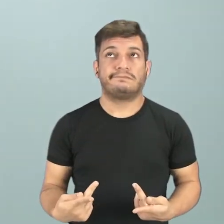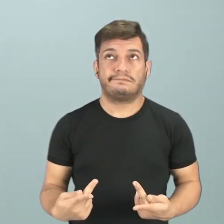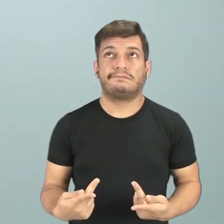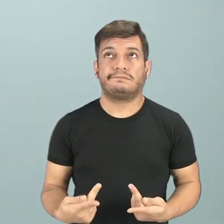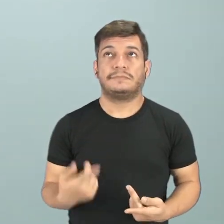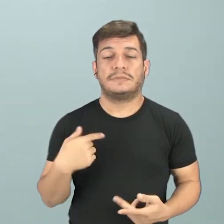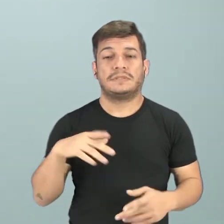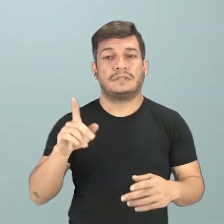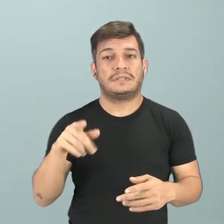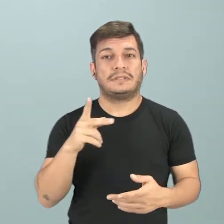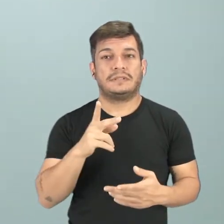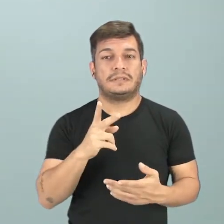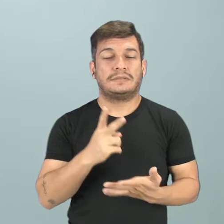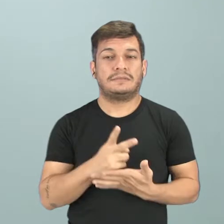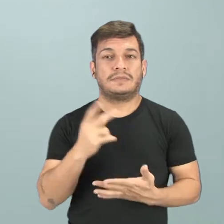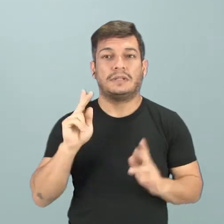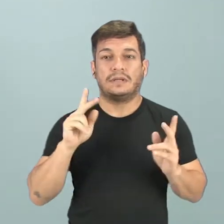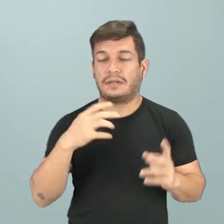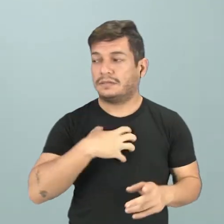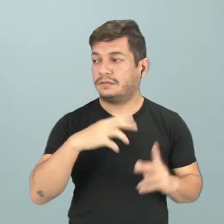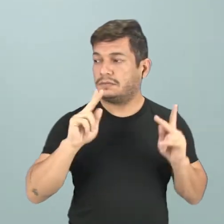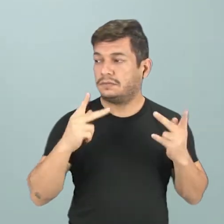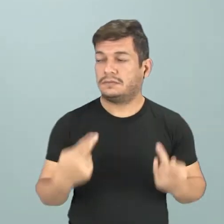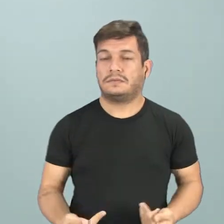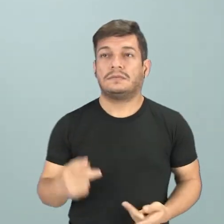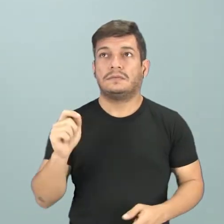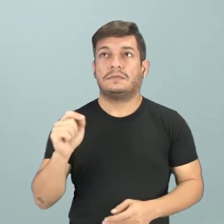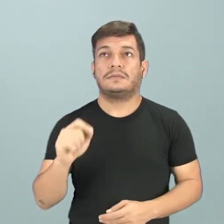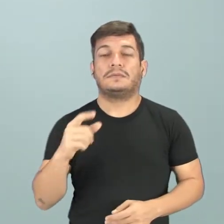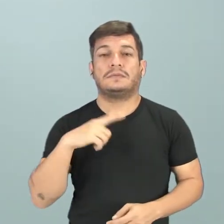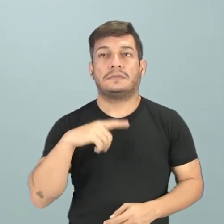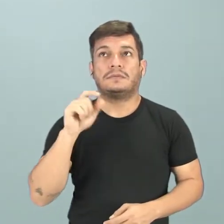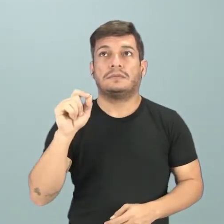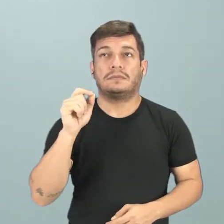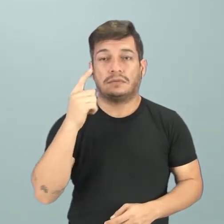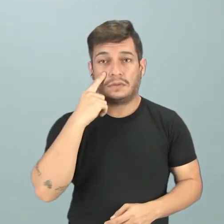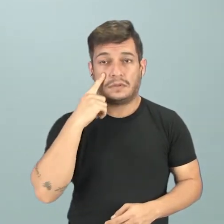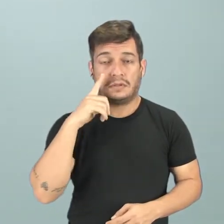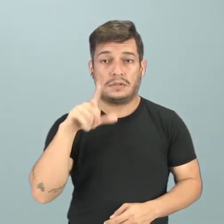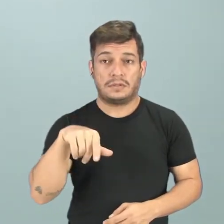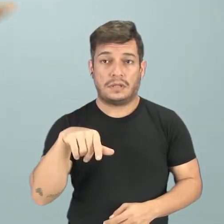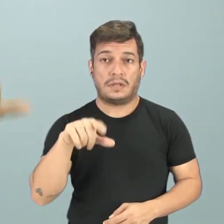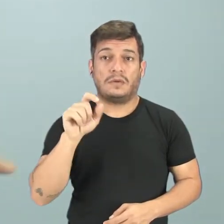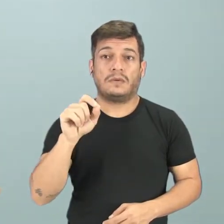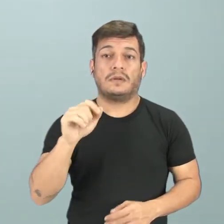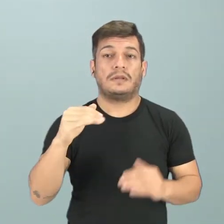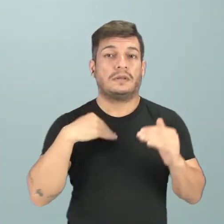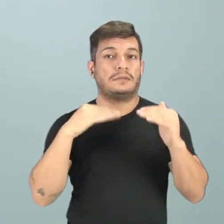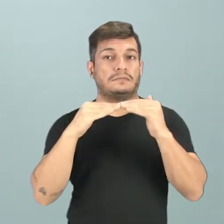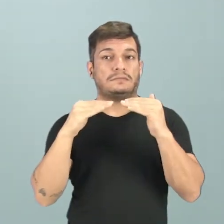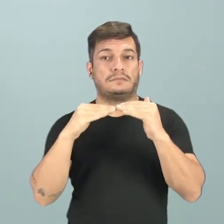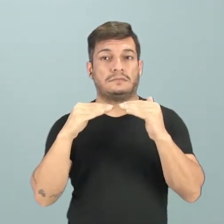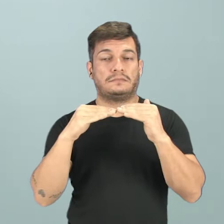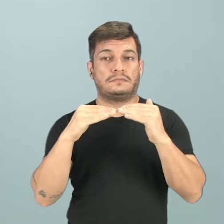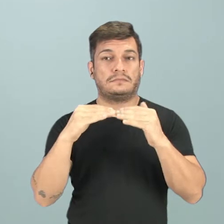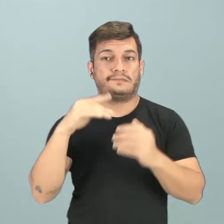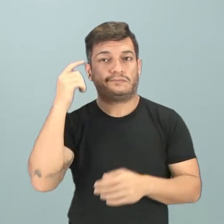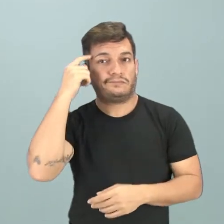sempre essa ação humana é desencadeada de uma forma equilibrada,